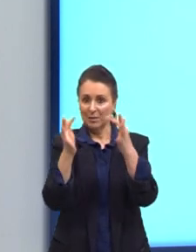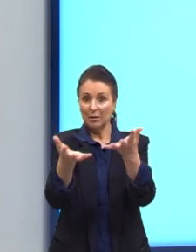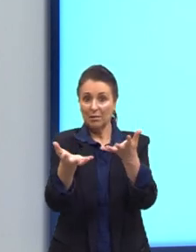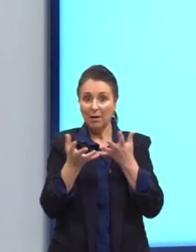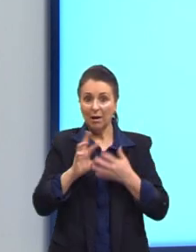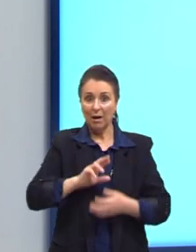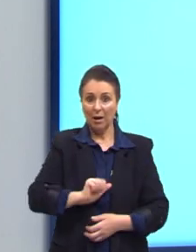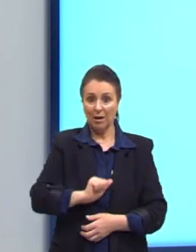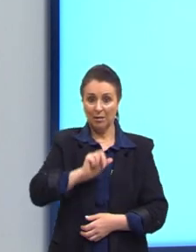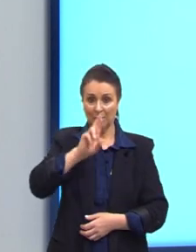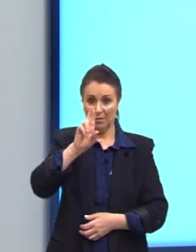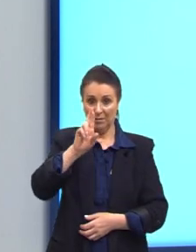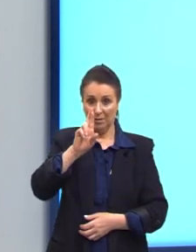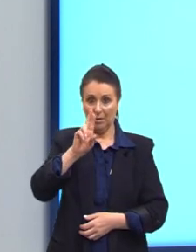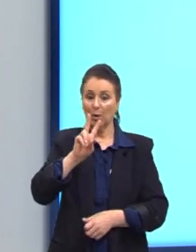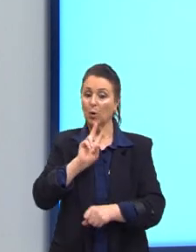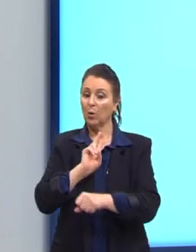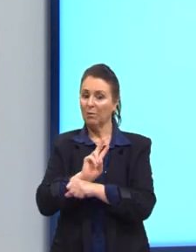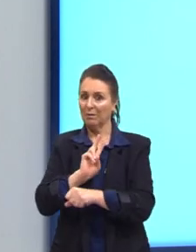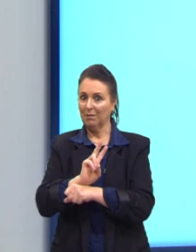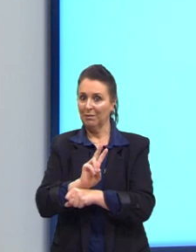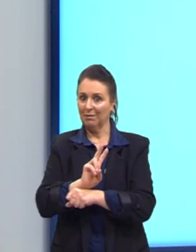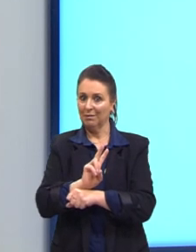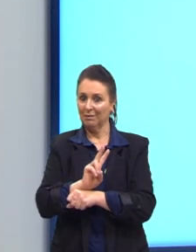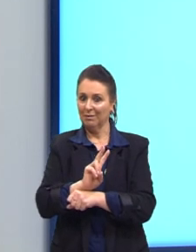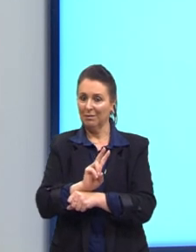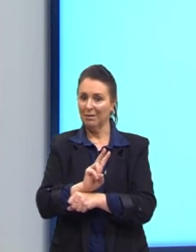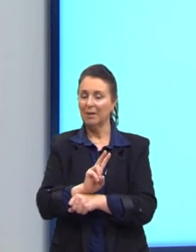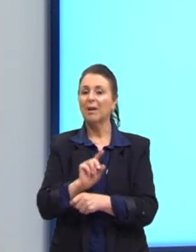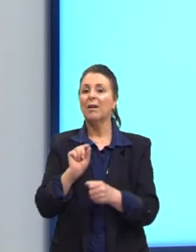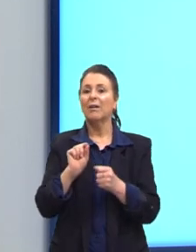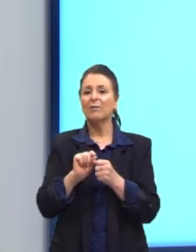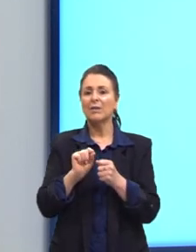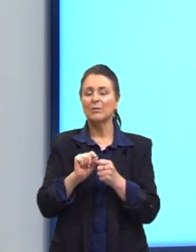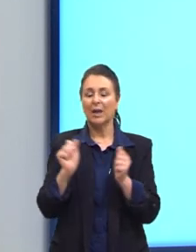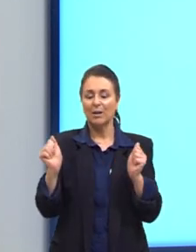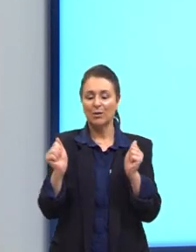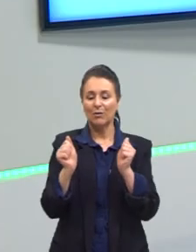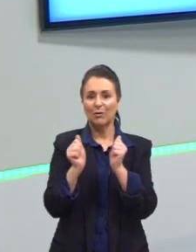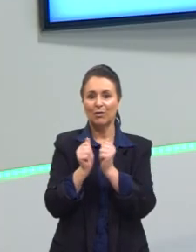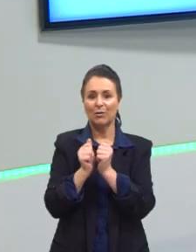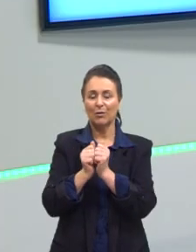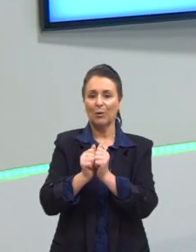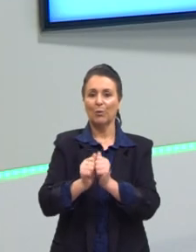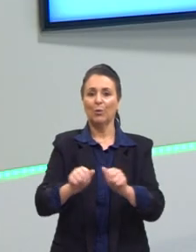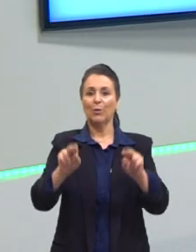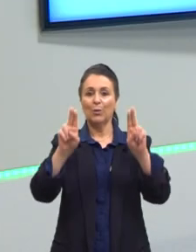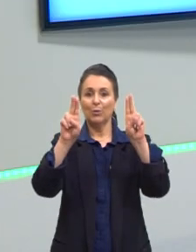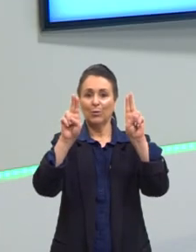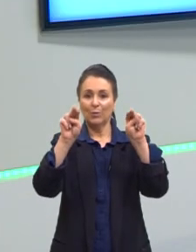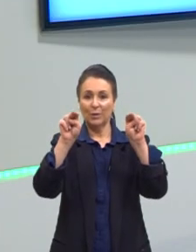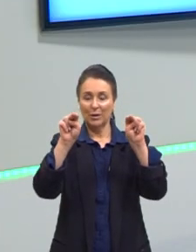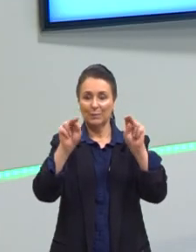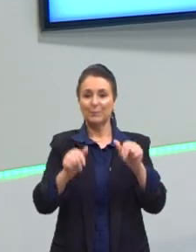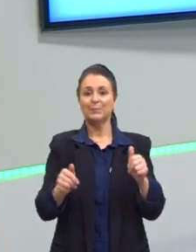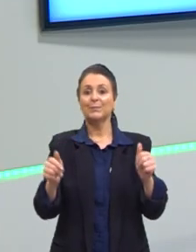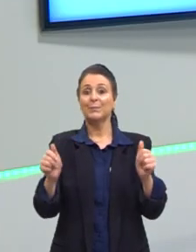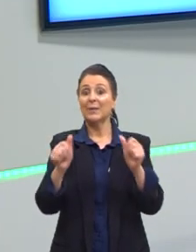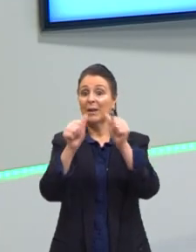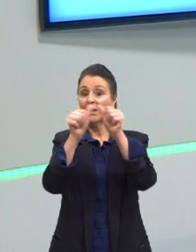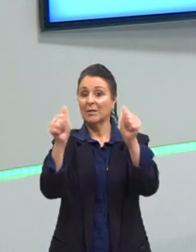Respirar, Preserve, né? Vai, a junção do texto e da imagem são